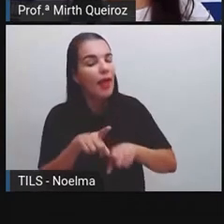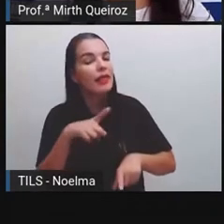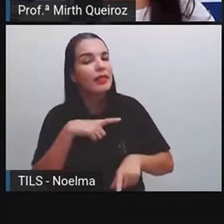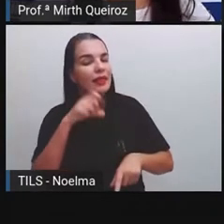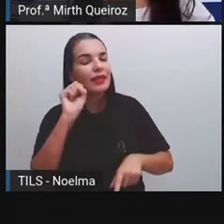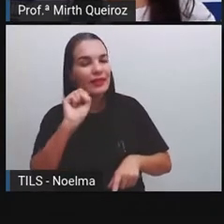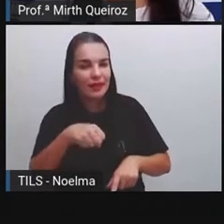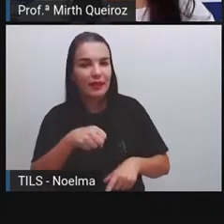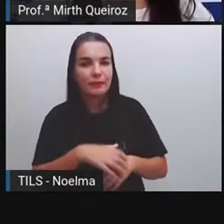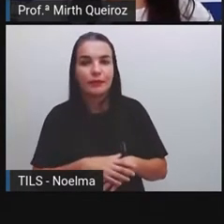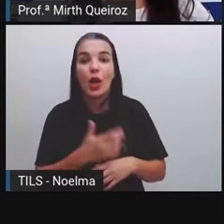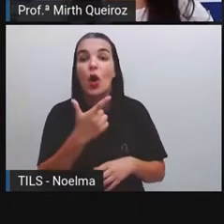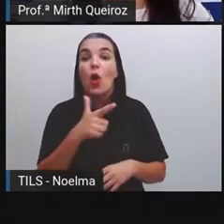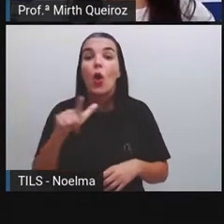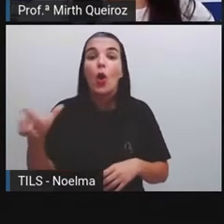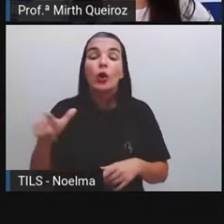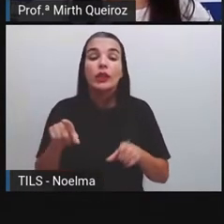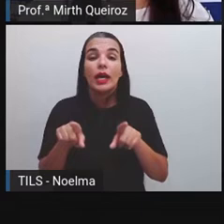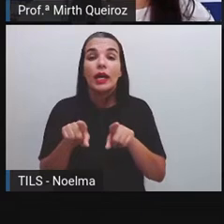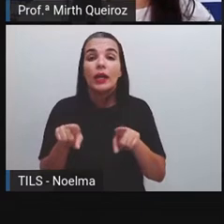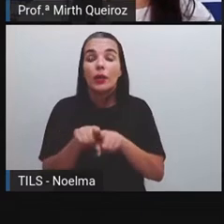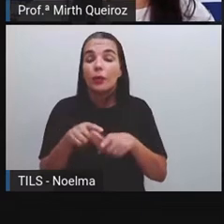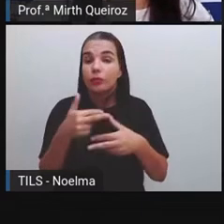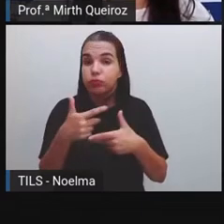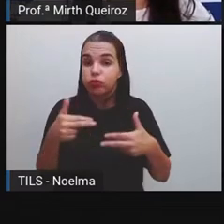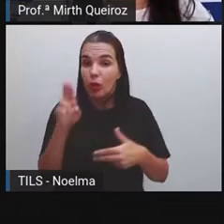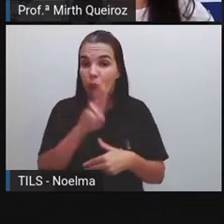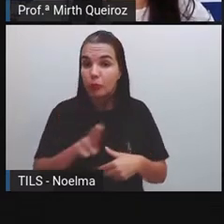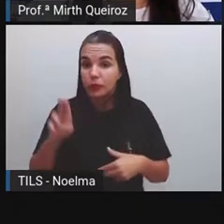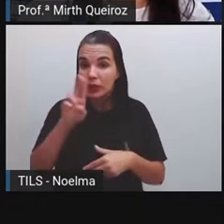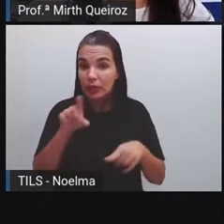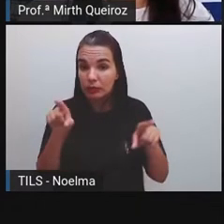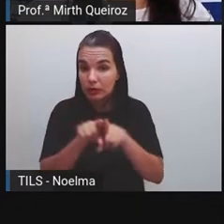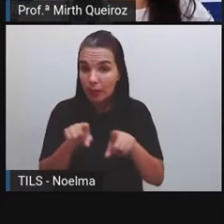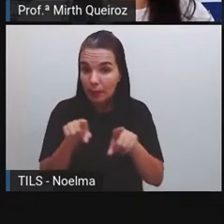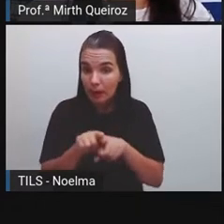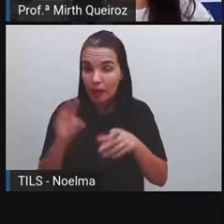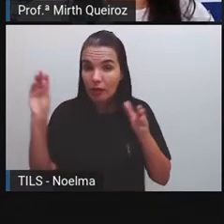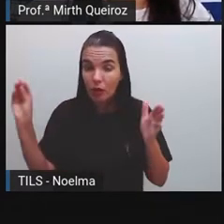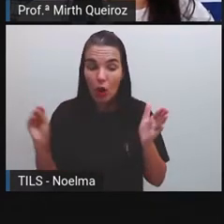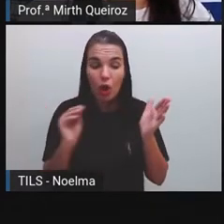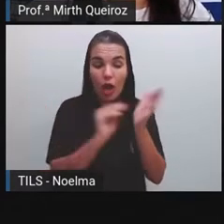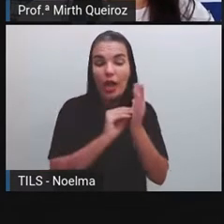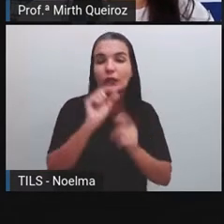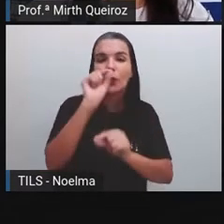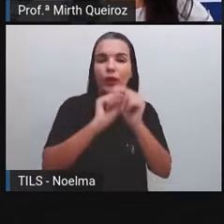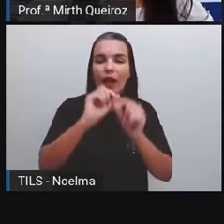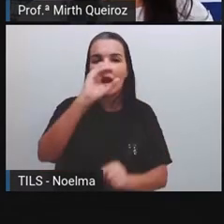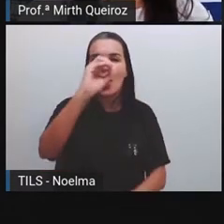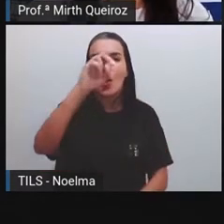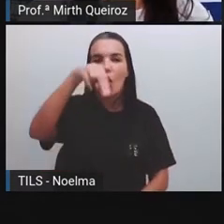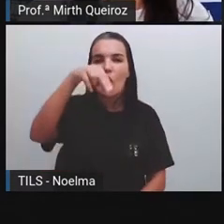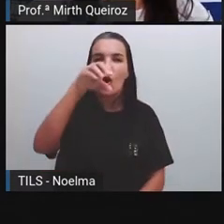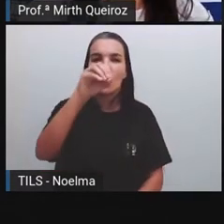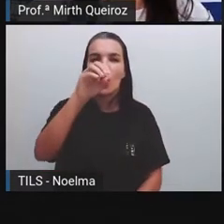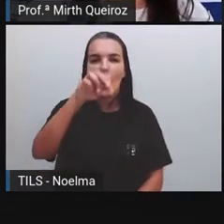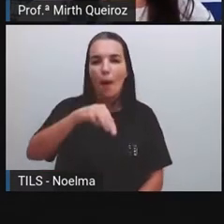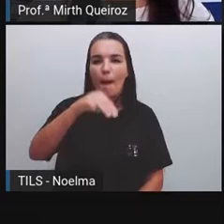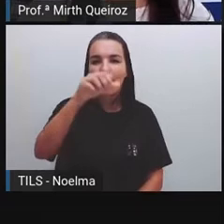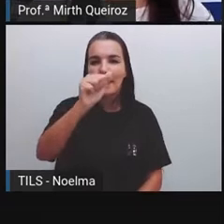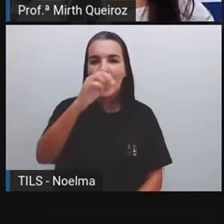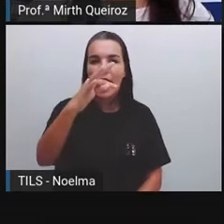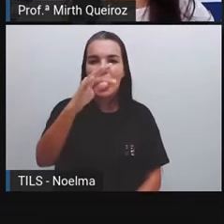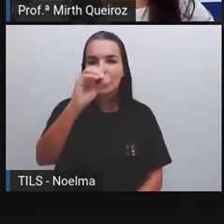utilizados. Outro recurso que é muito importante, muito explorado, dentro das histórias em quadrinhos são as onomatopeias, né?